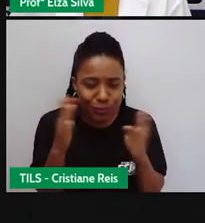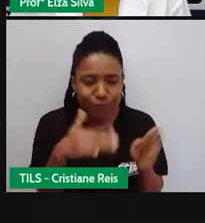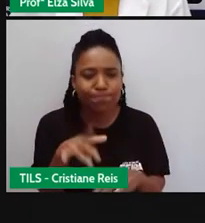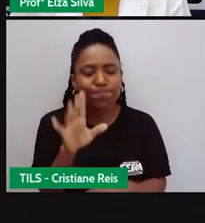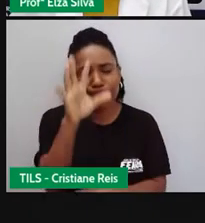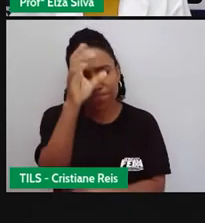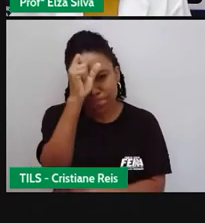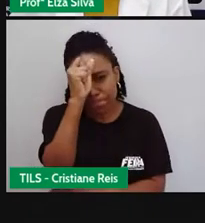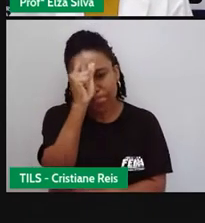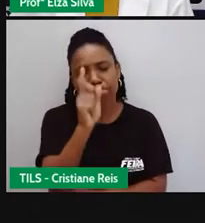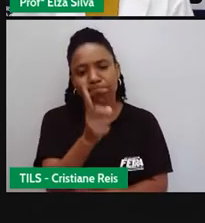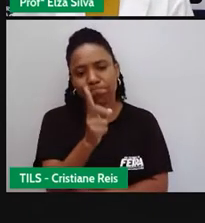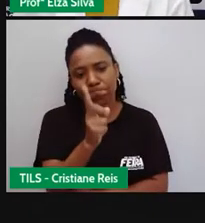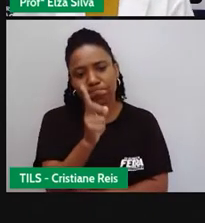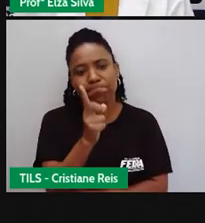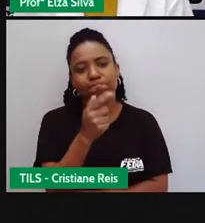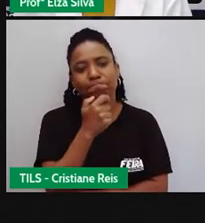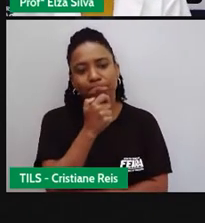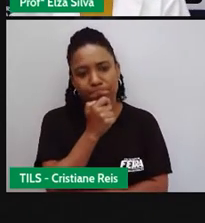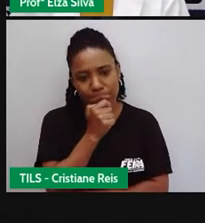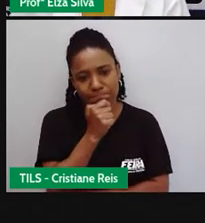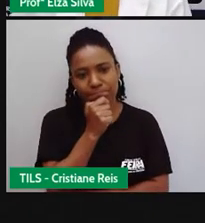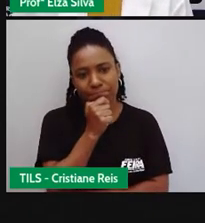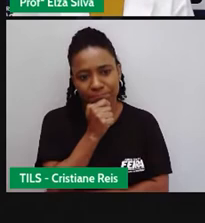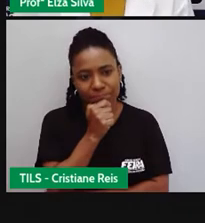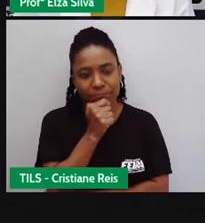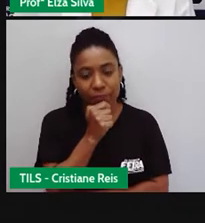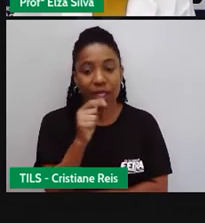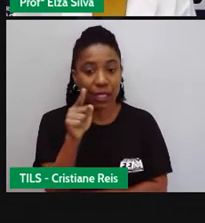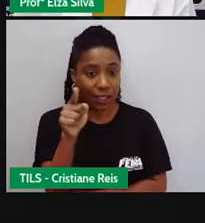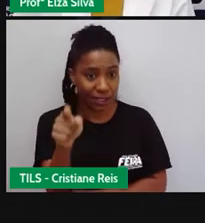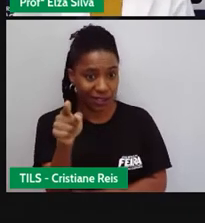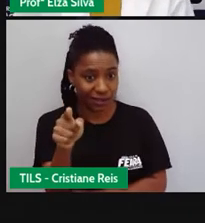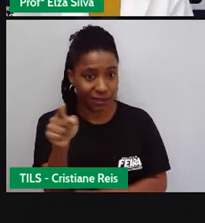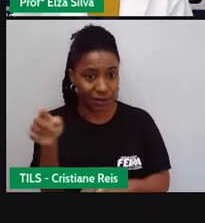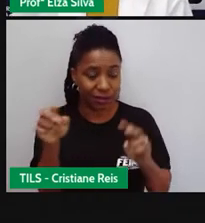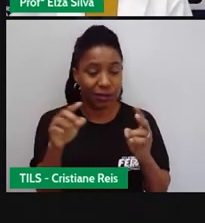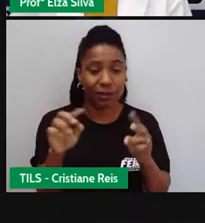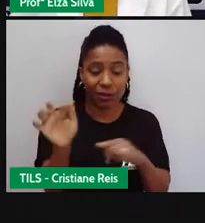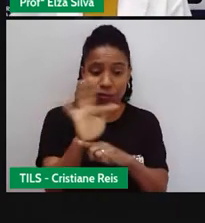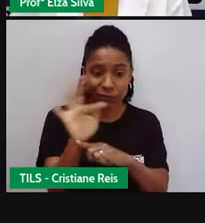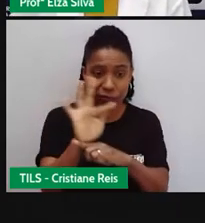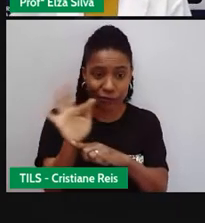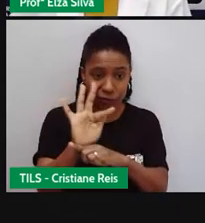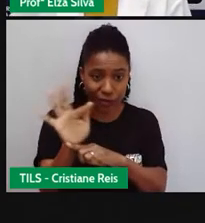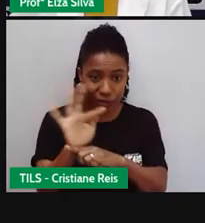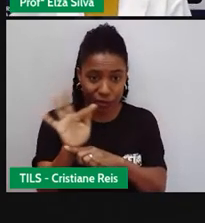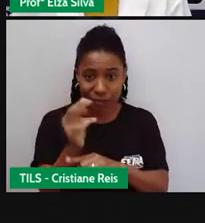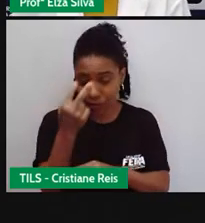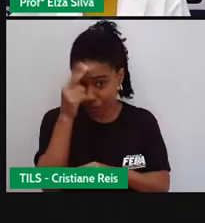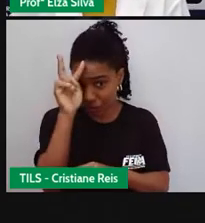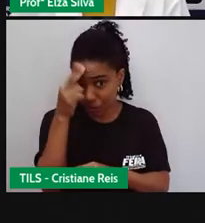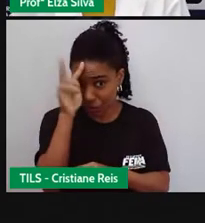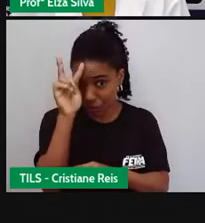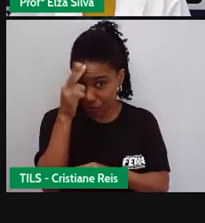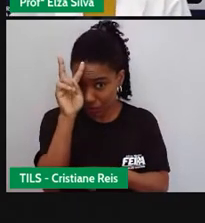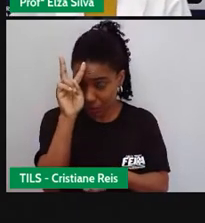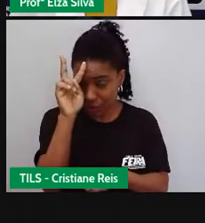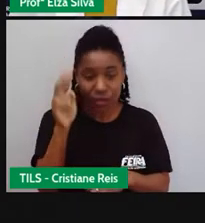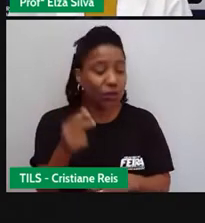aprendizagem. Este documentário, especificamente, ele trata de uma história de um piloto americano.